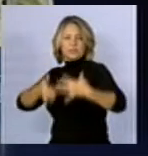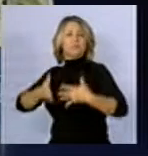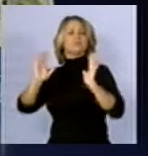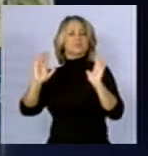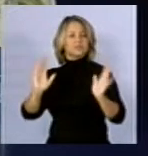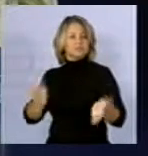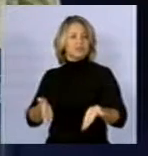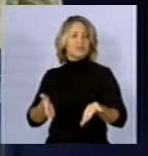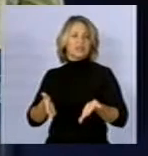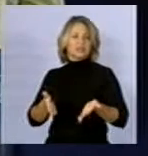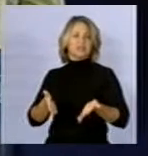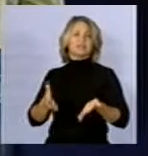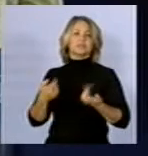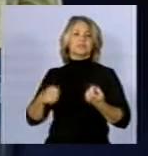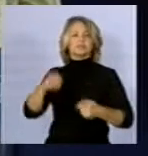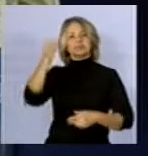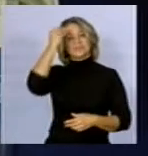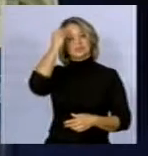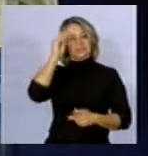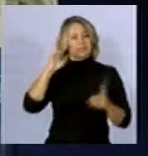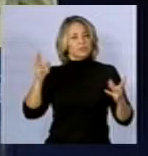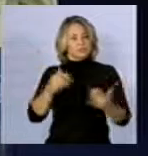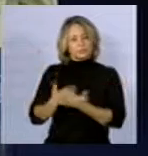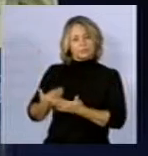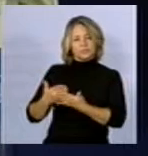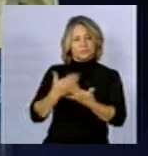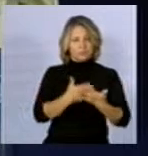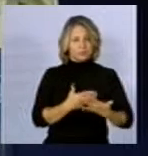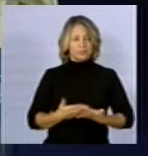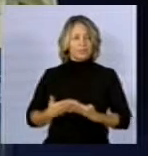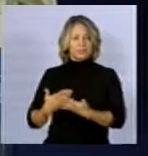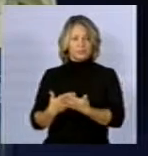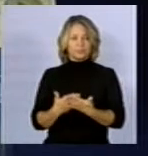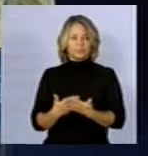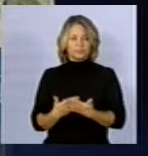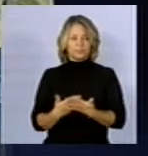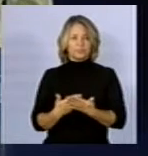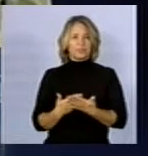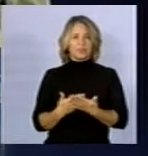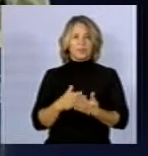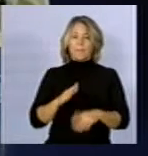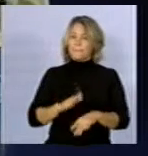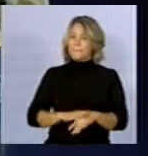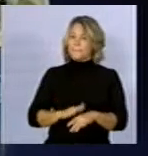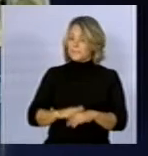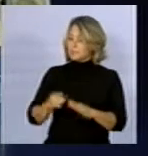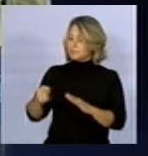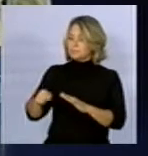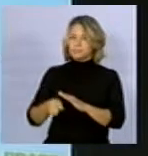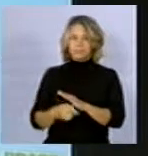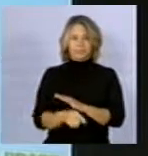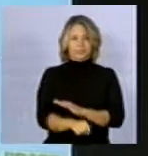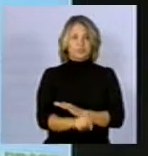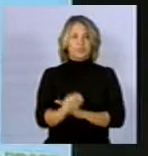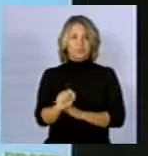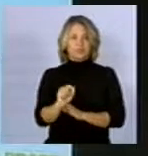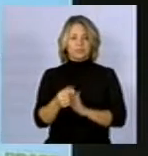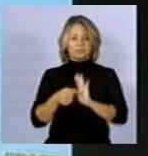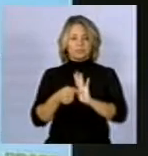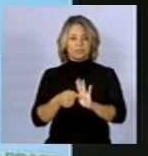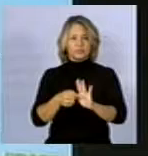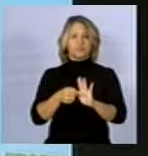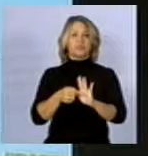fatores que devem ser considerados, os estudos mais consistentes revelaram uma